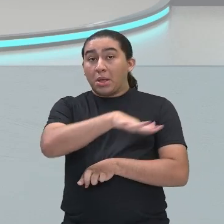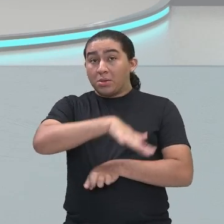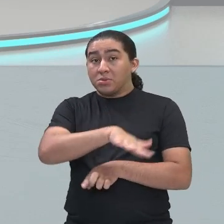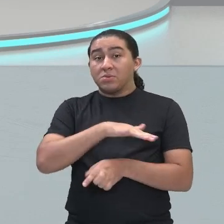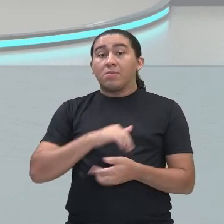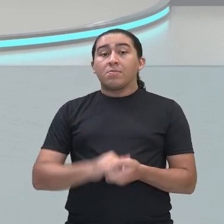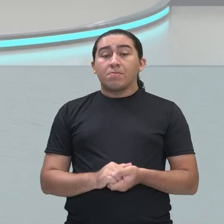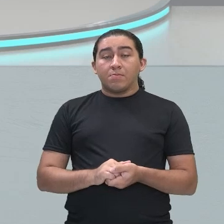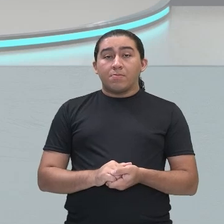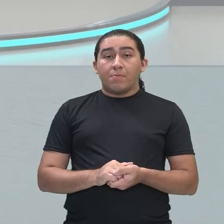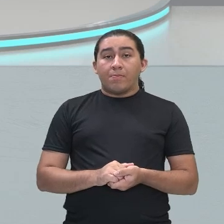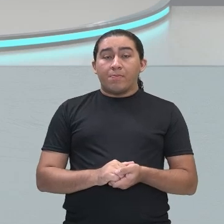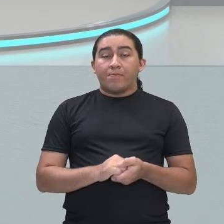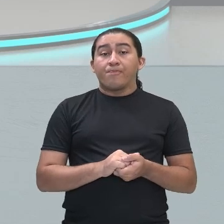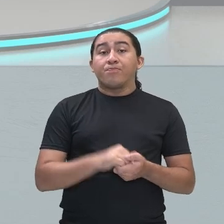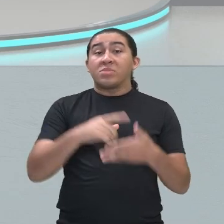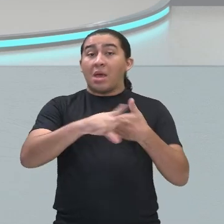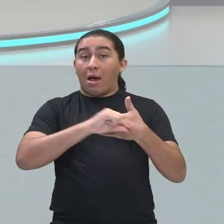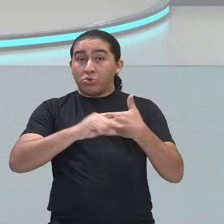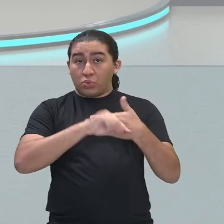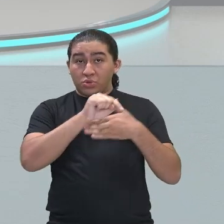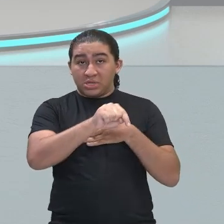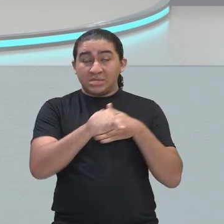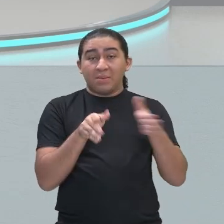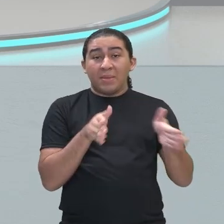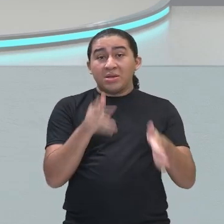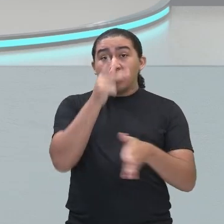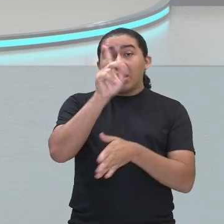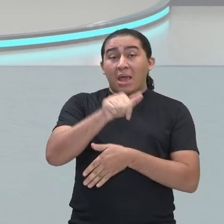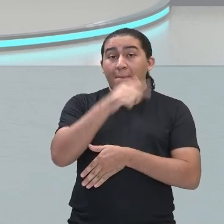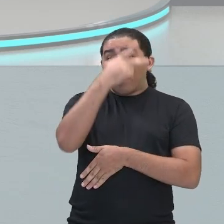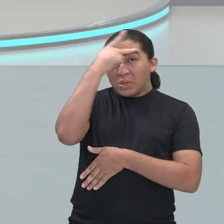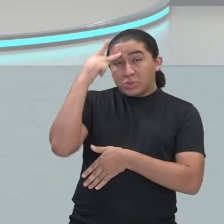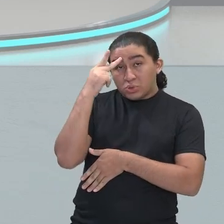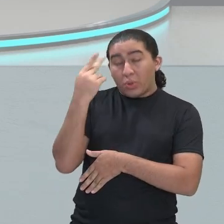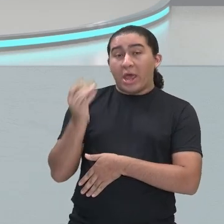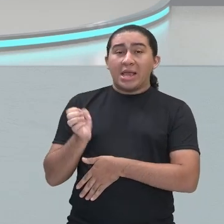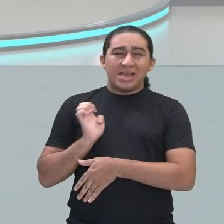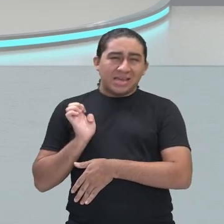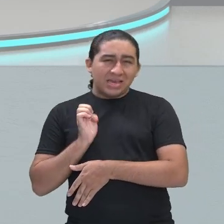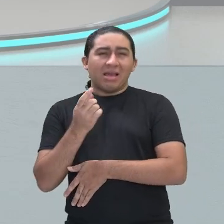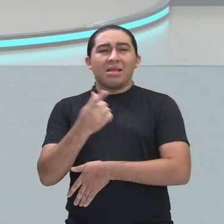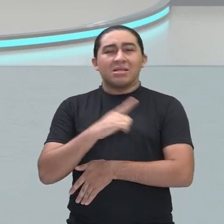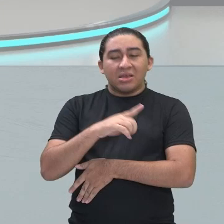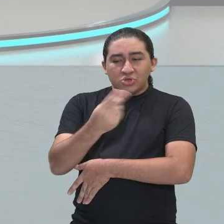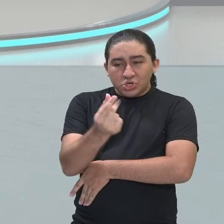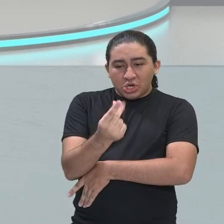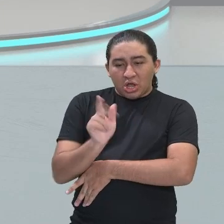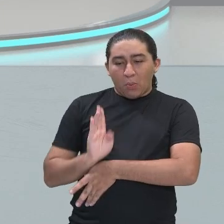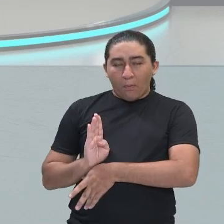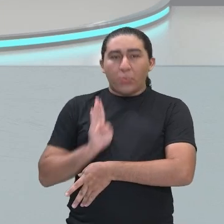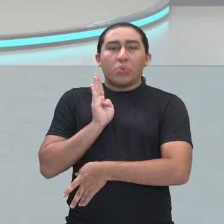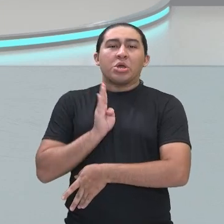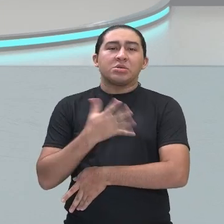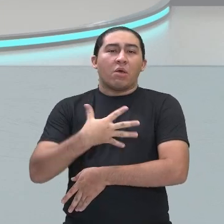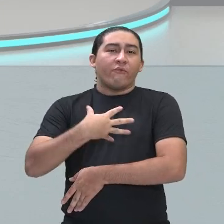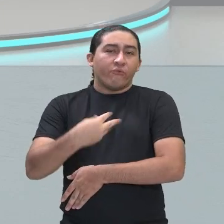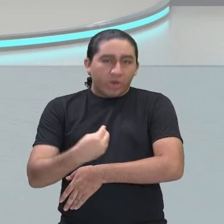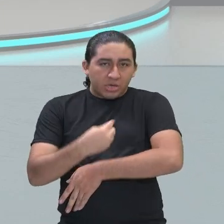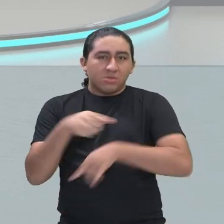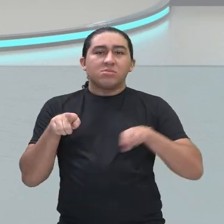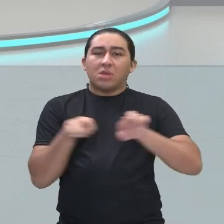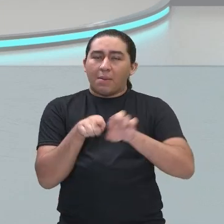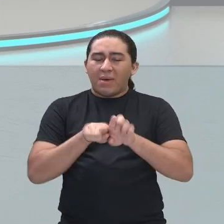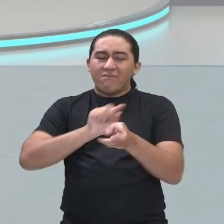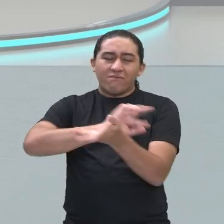Esses poetas desse período, esses filhos desses burgueses, esses poetas, esses meninos